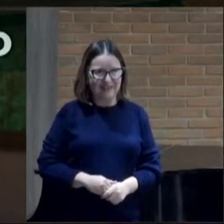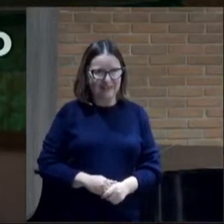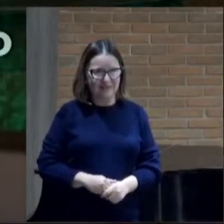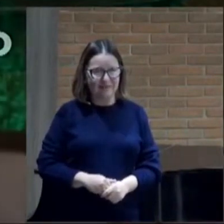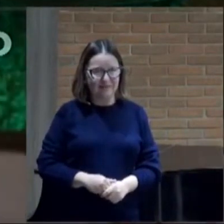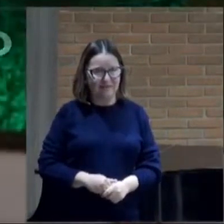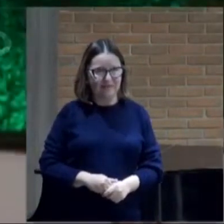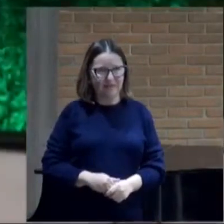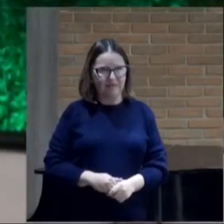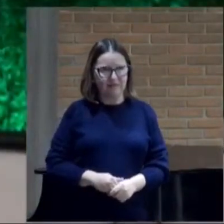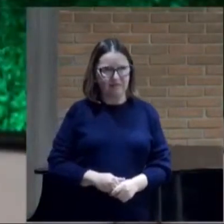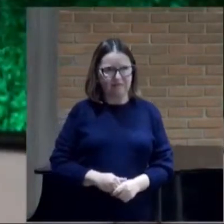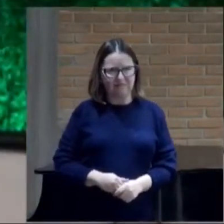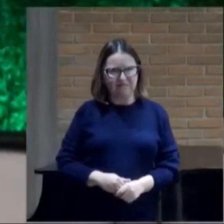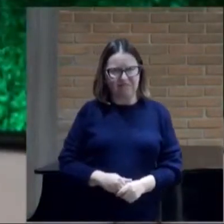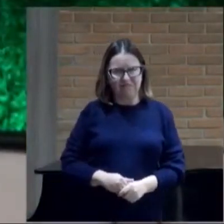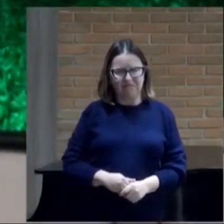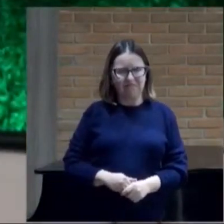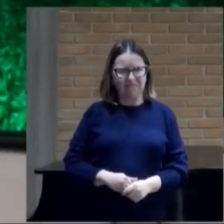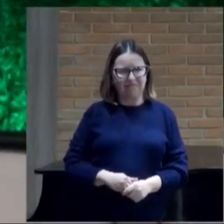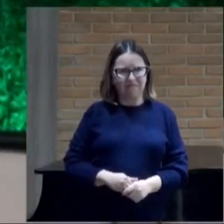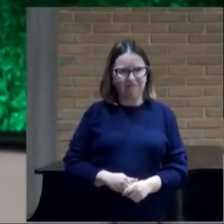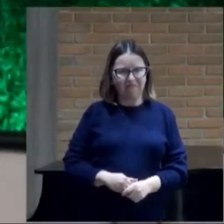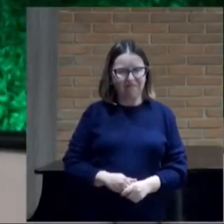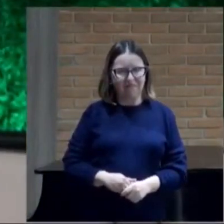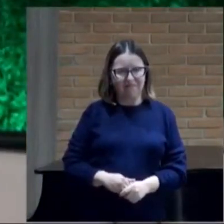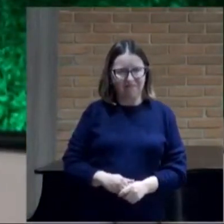Será que é uma figura De linguagem?